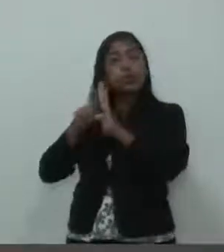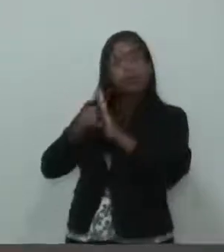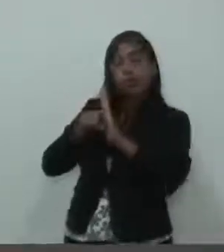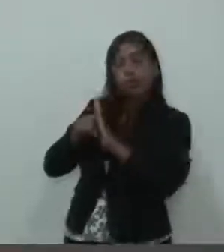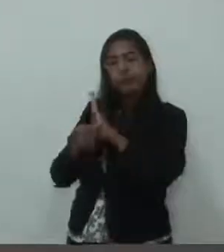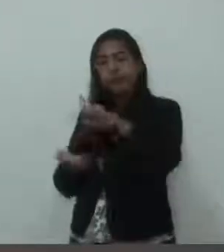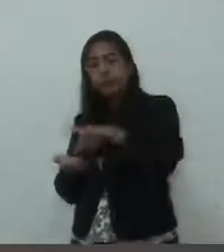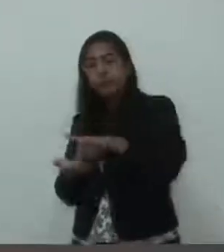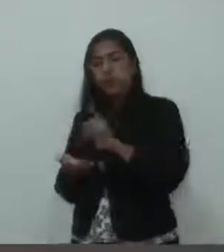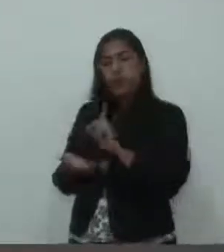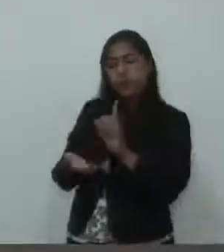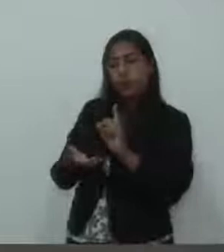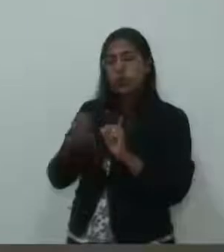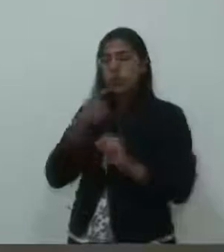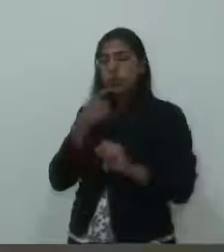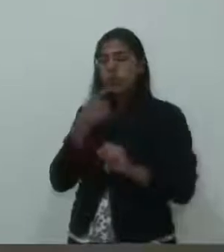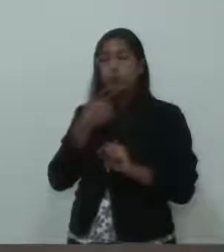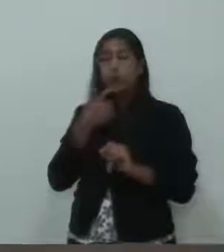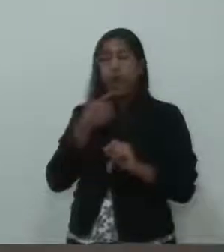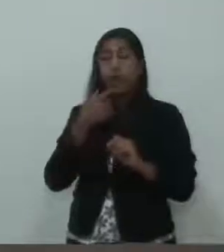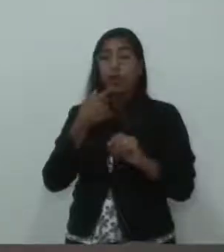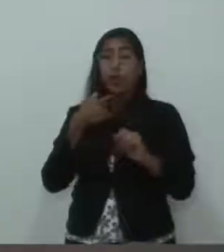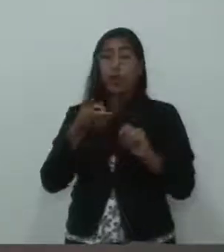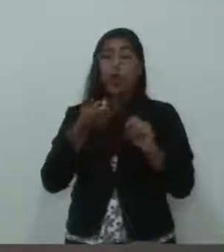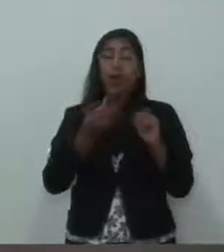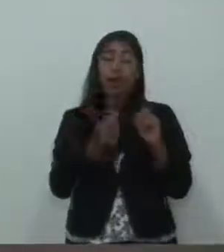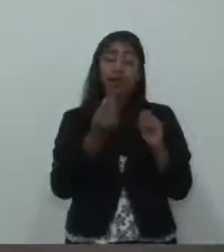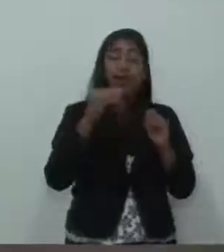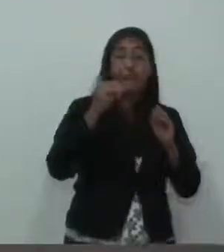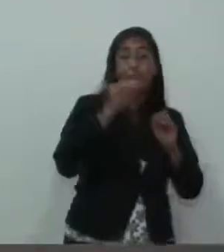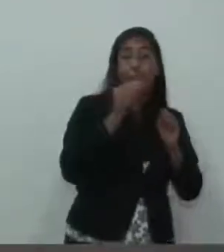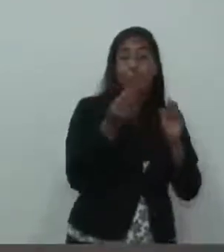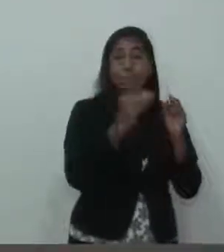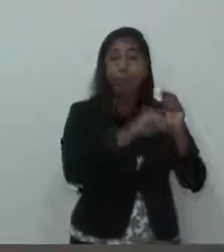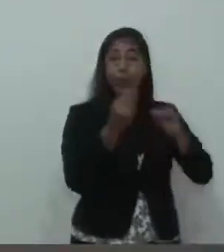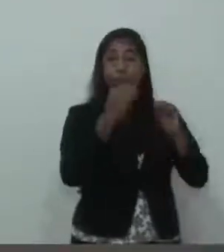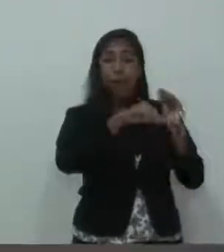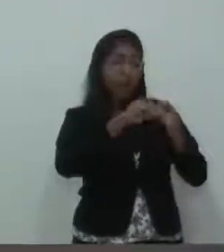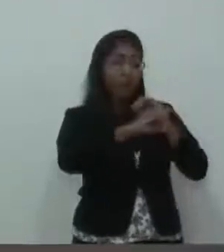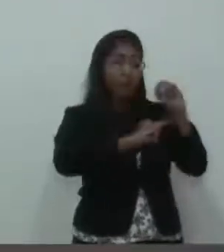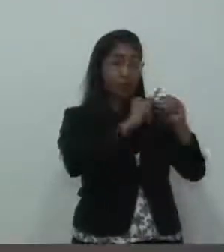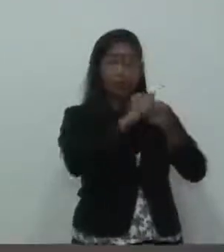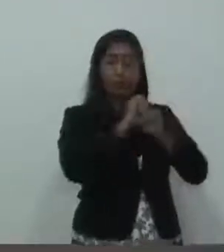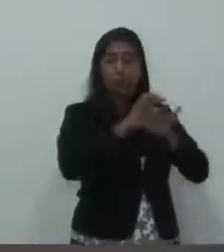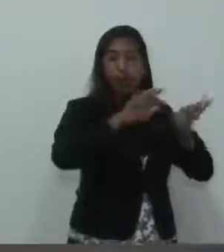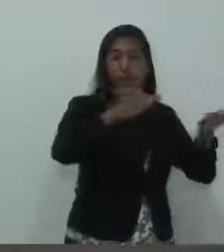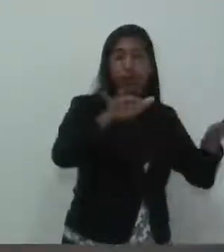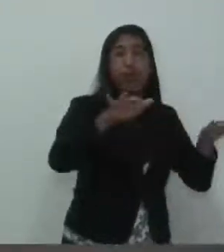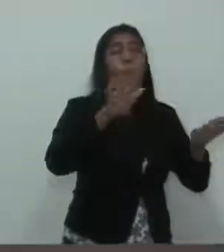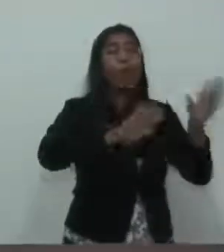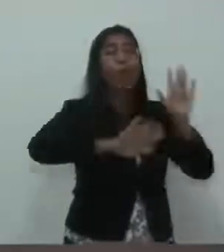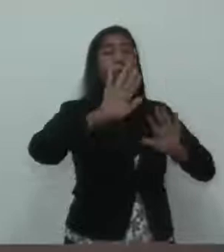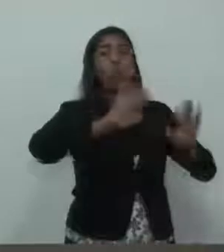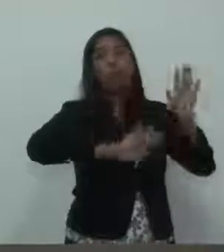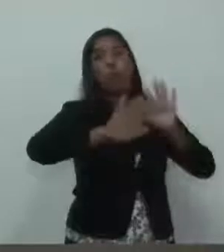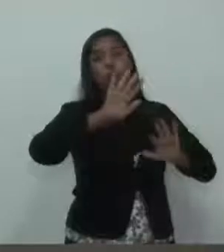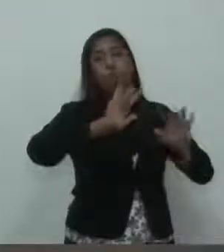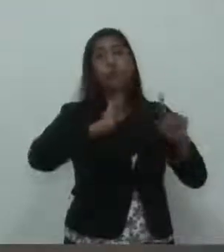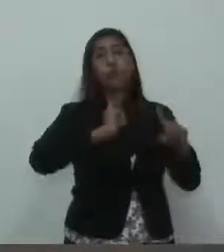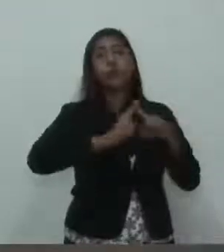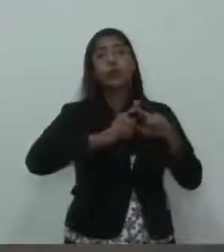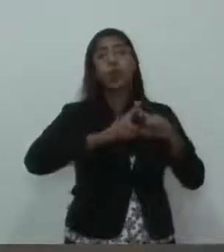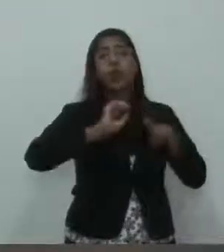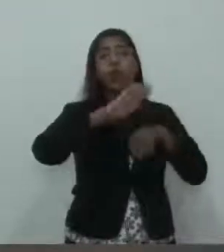cuidado de, antes de levar, de tornar algo público, fazer todas as devidas checagens e colocar com cautela, porque isso pode ser distorcido.